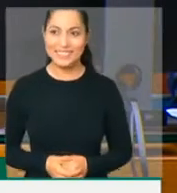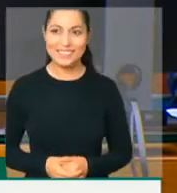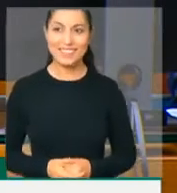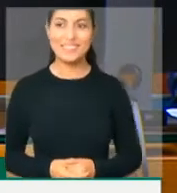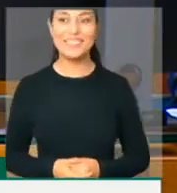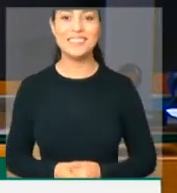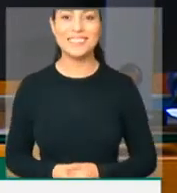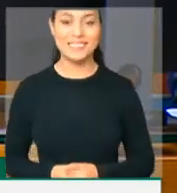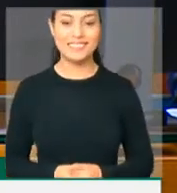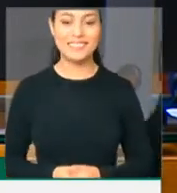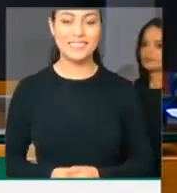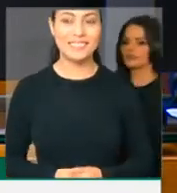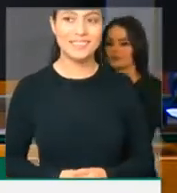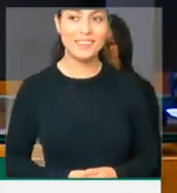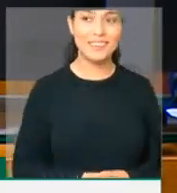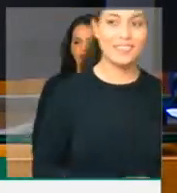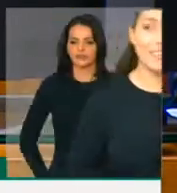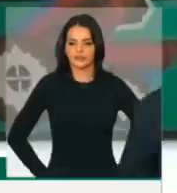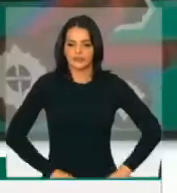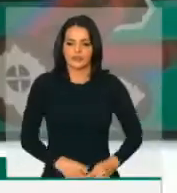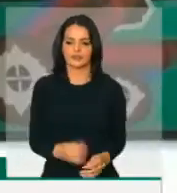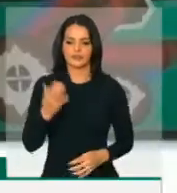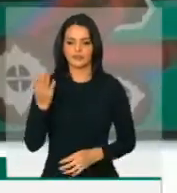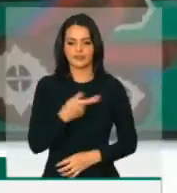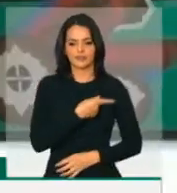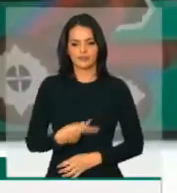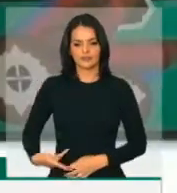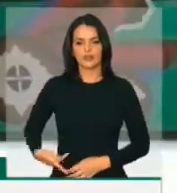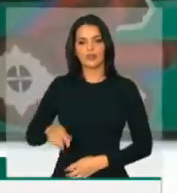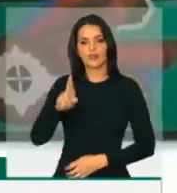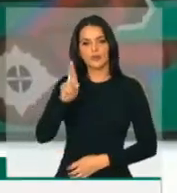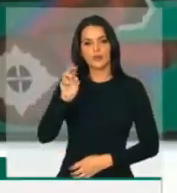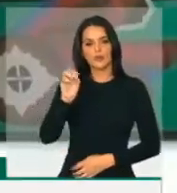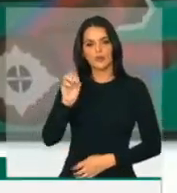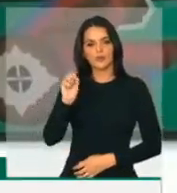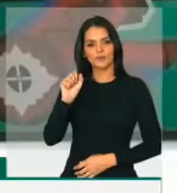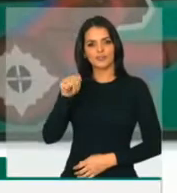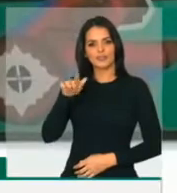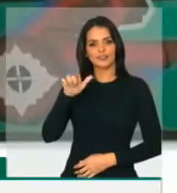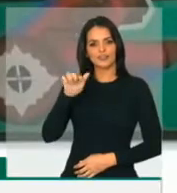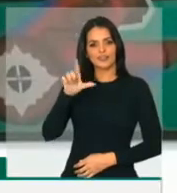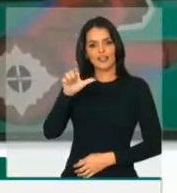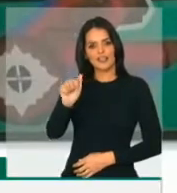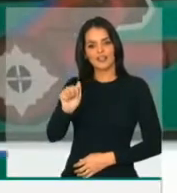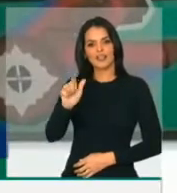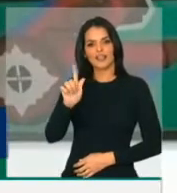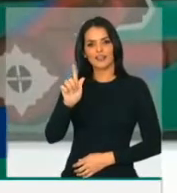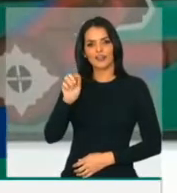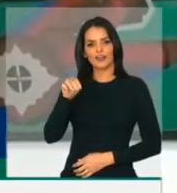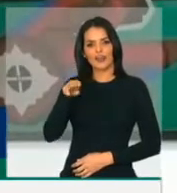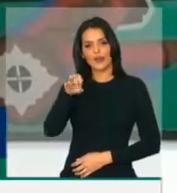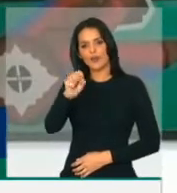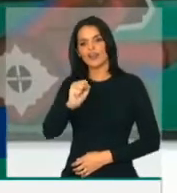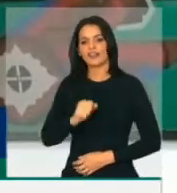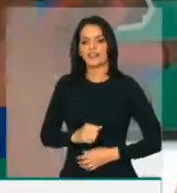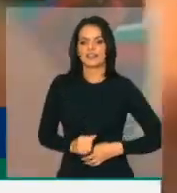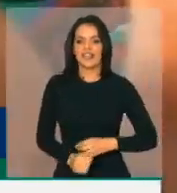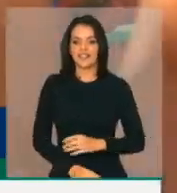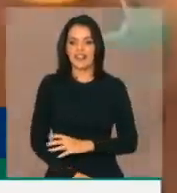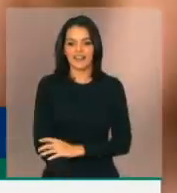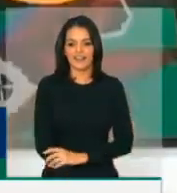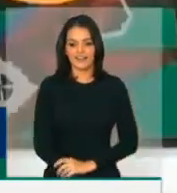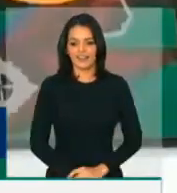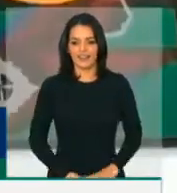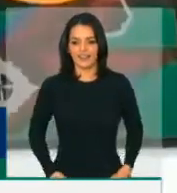Senhora Presidenta, Rosângela Gomes, é um prazer vê-la presidindo a